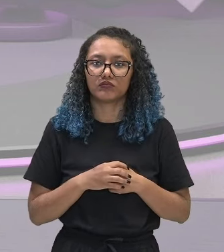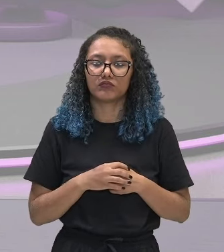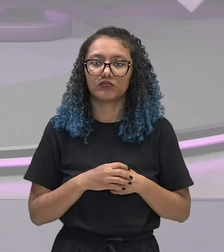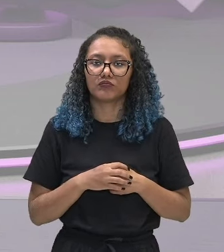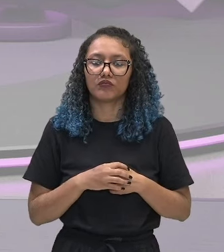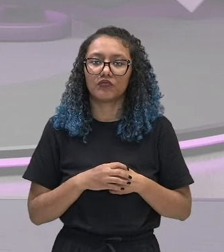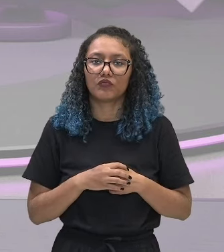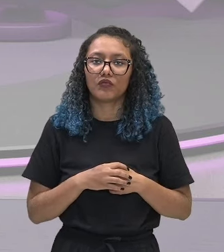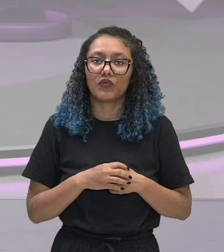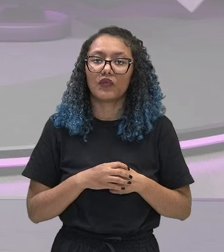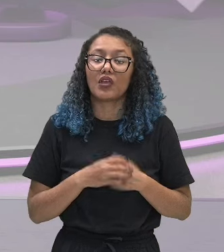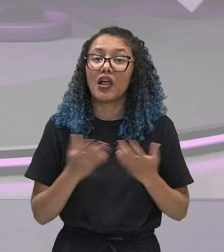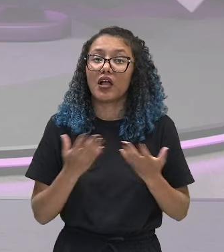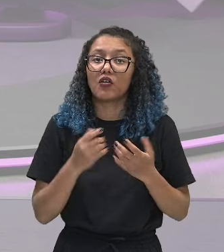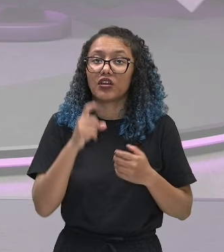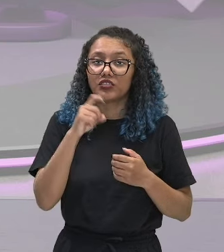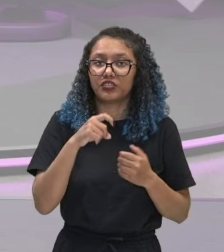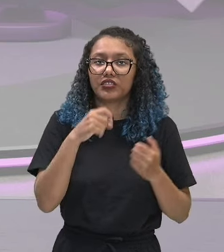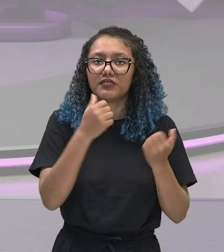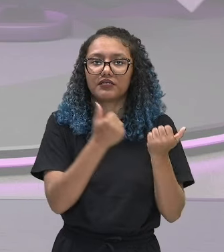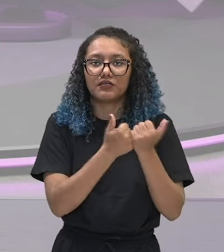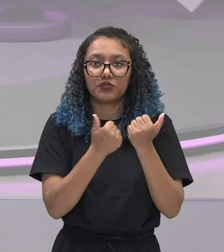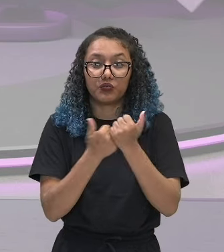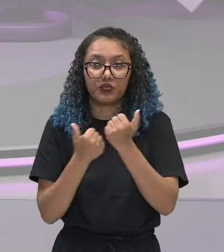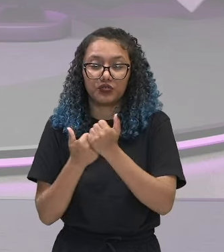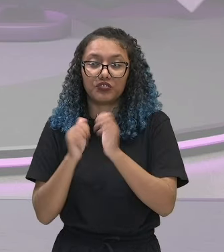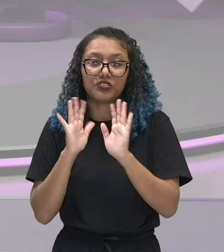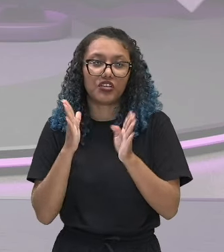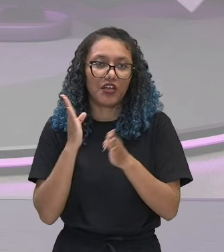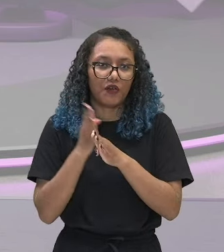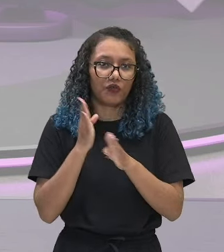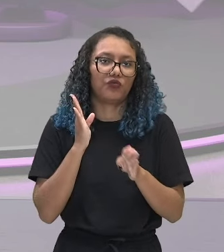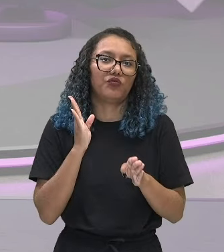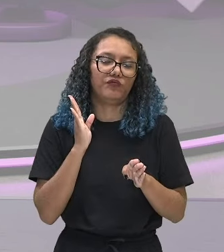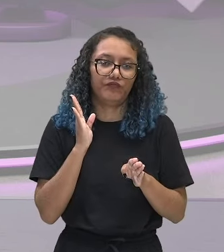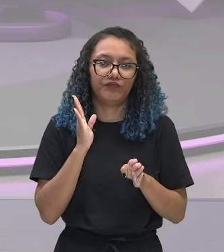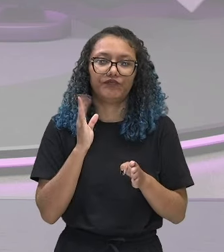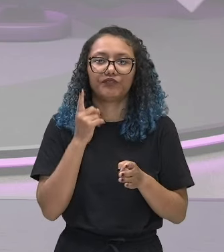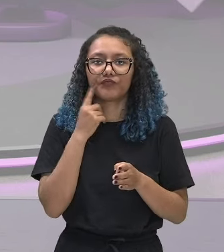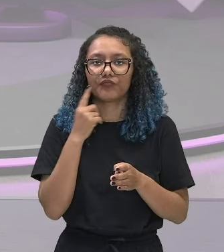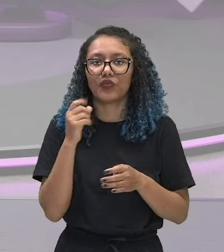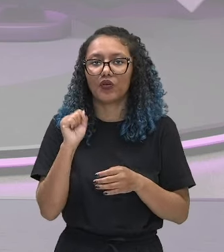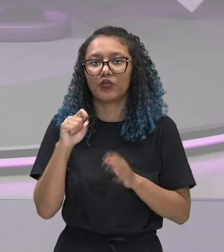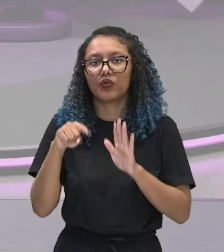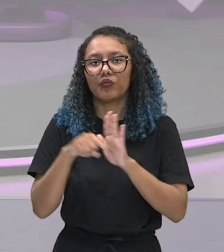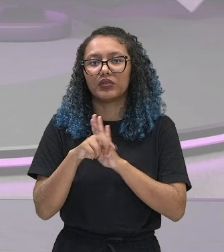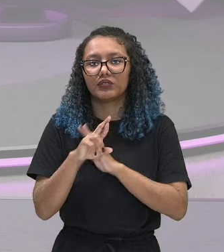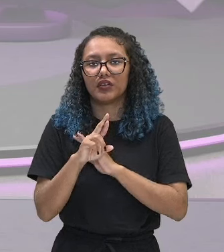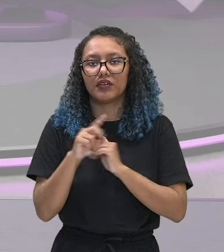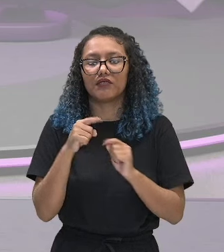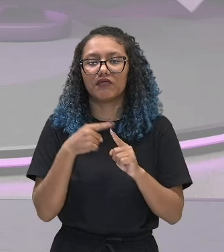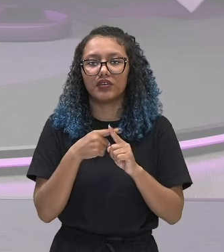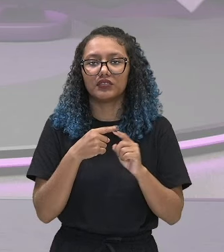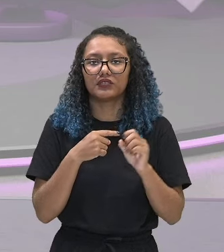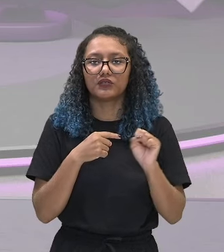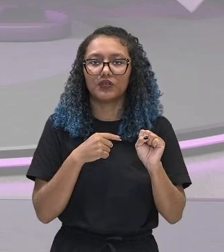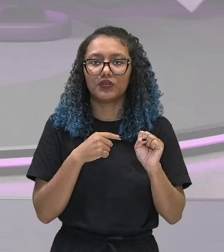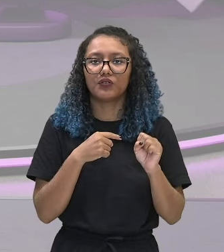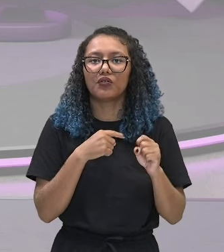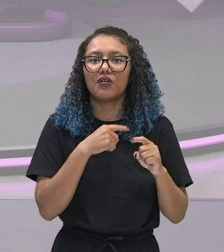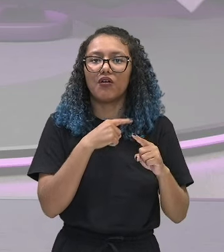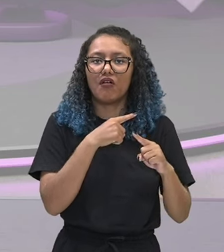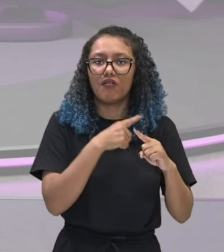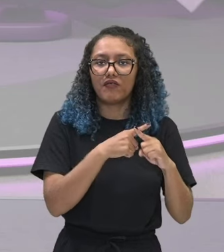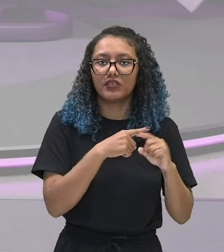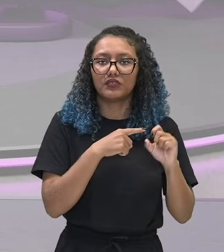substituir o valor de x que a gente calculou. Aí a gente vai ter 8 menos r, vezes 8, vezes 8